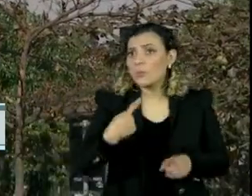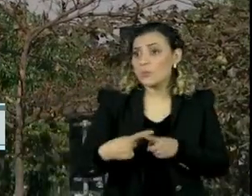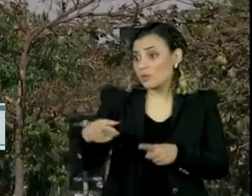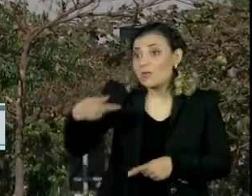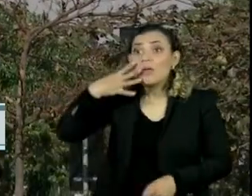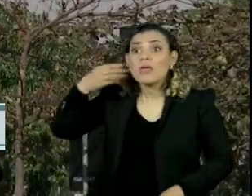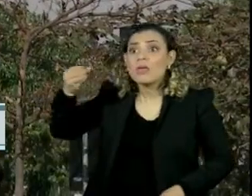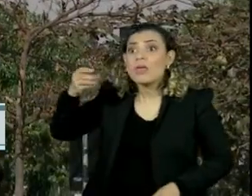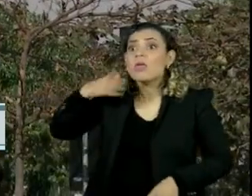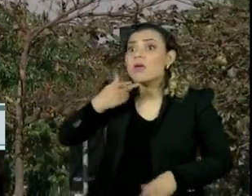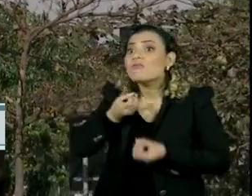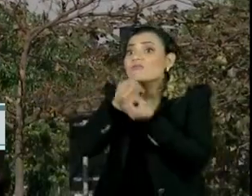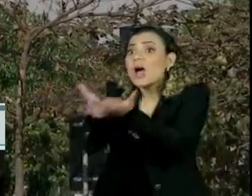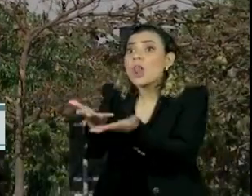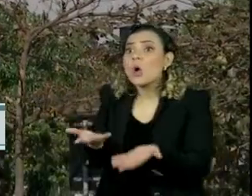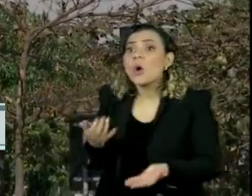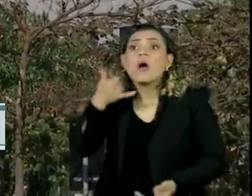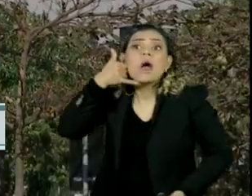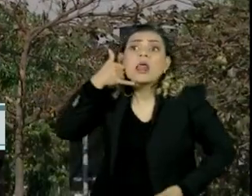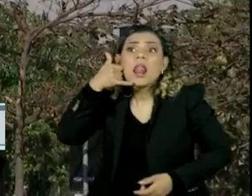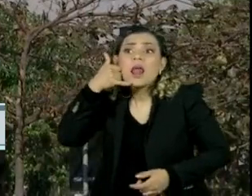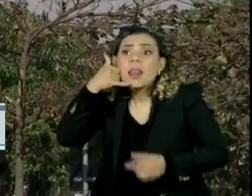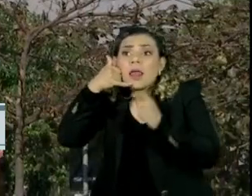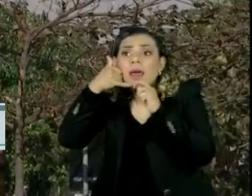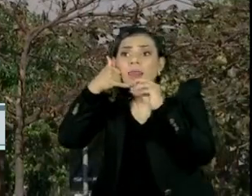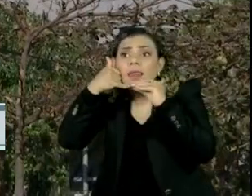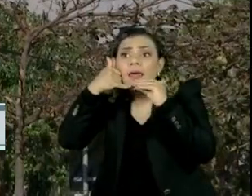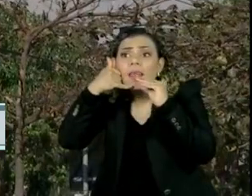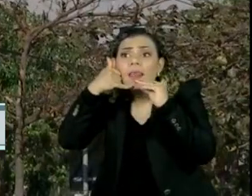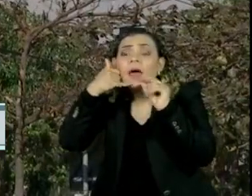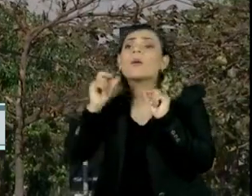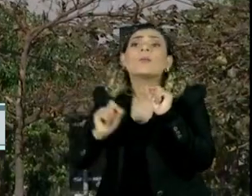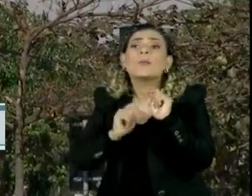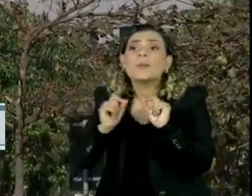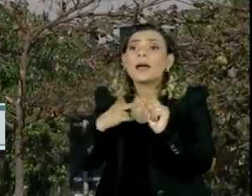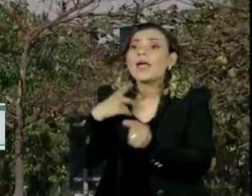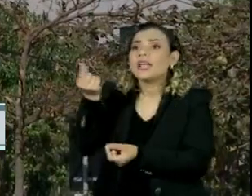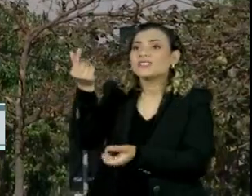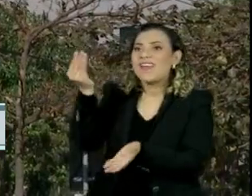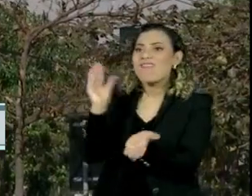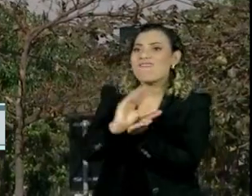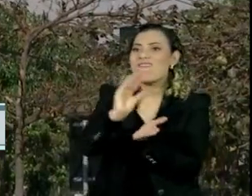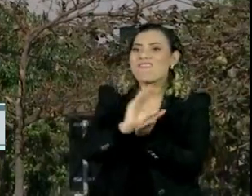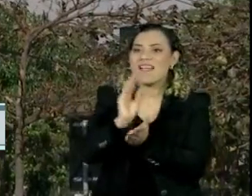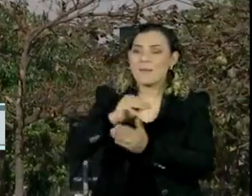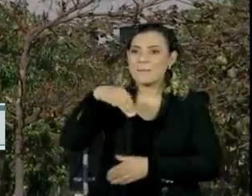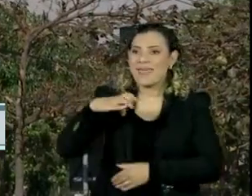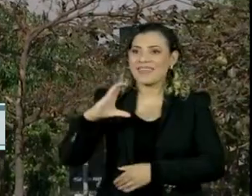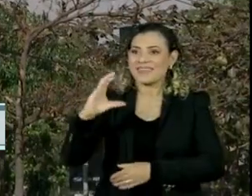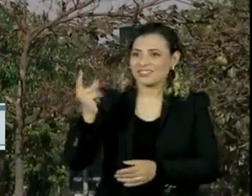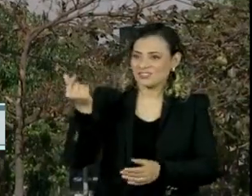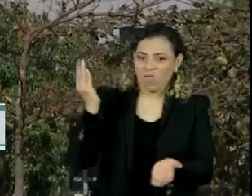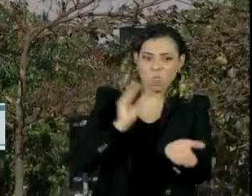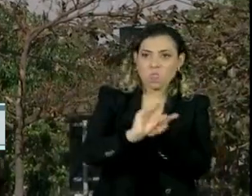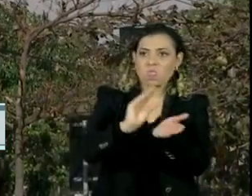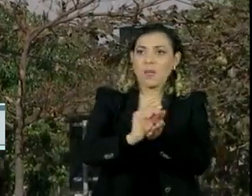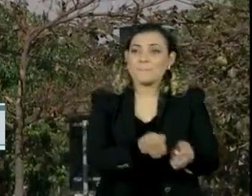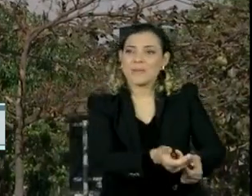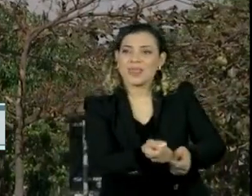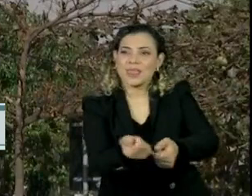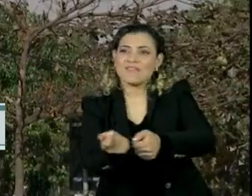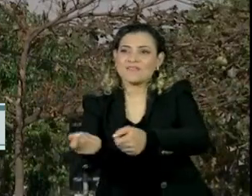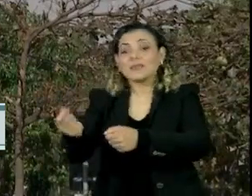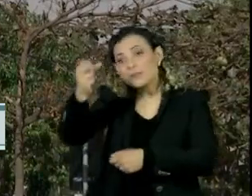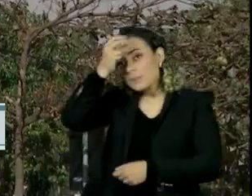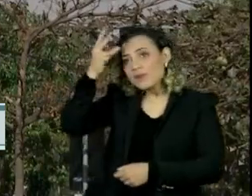próprio Milton Ribeiro disse em áudio gravado que a liberação de verbas do Fundo Nacional da Educação privilegiaria os prefeitos